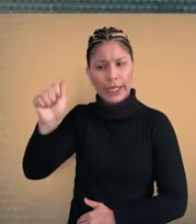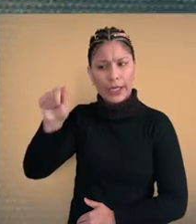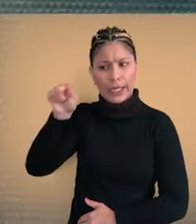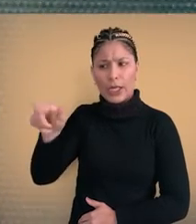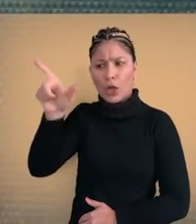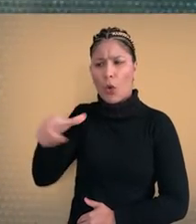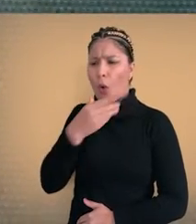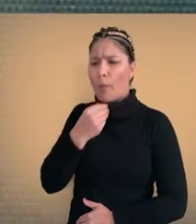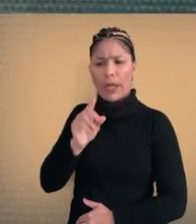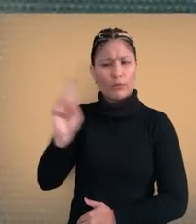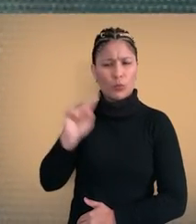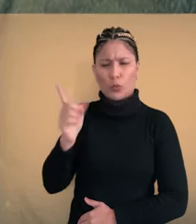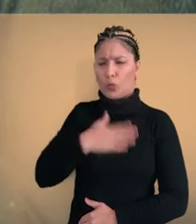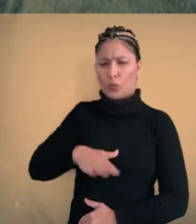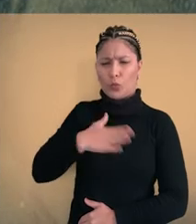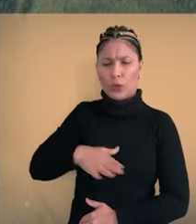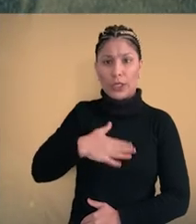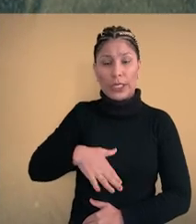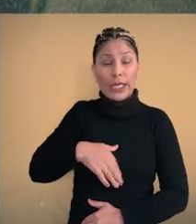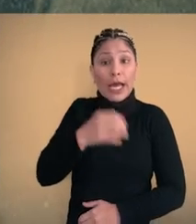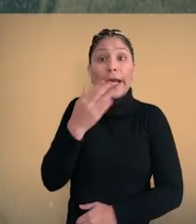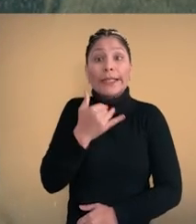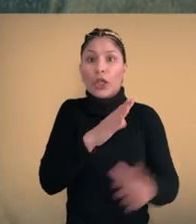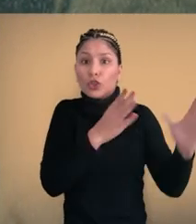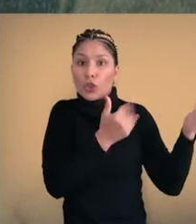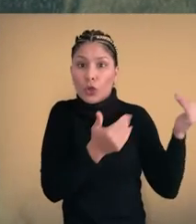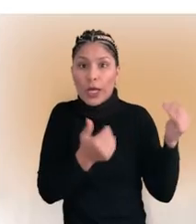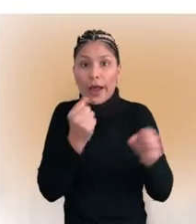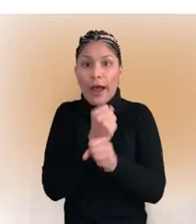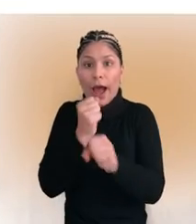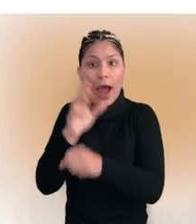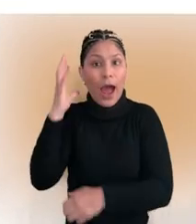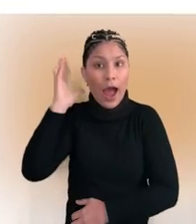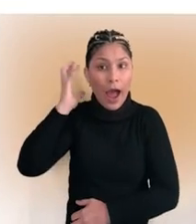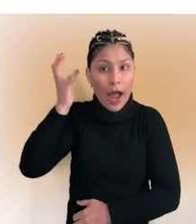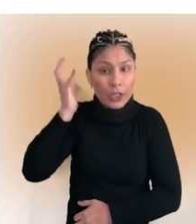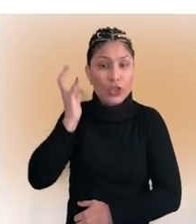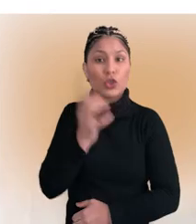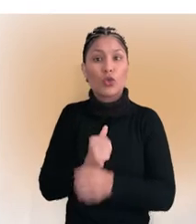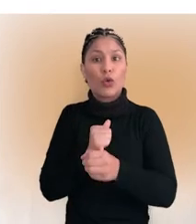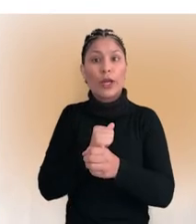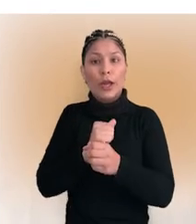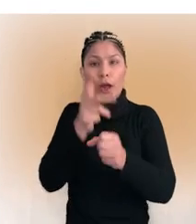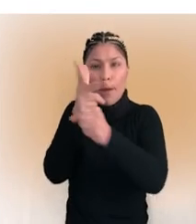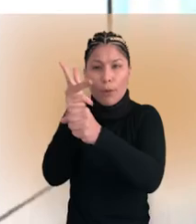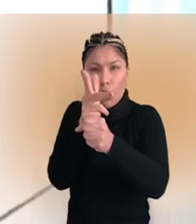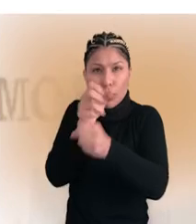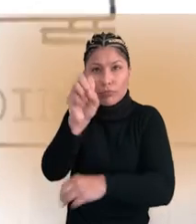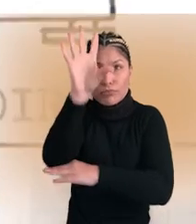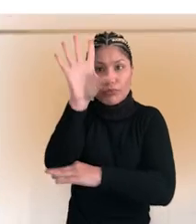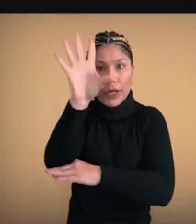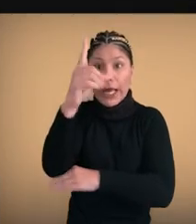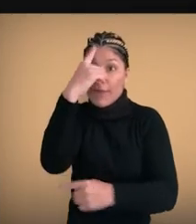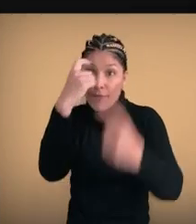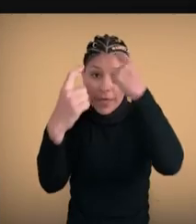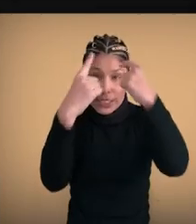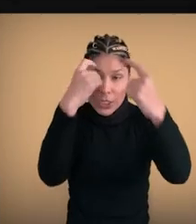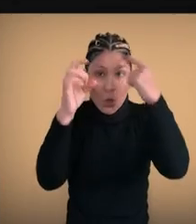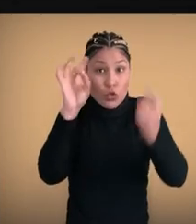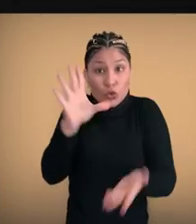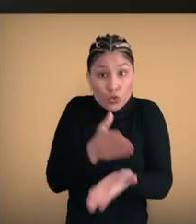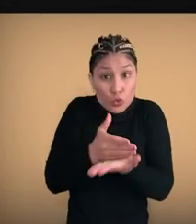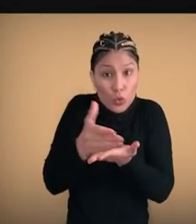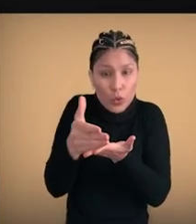adolescente, construiu rádios galenas, projetores e as invencionices estavam só começando.